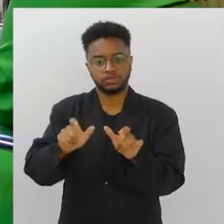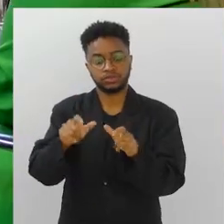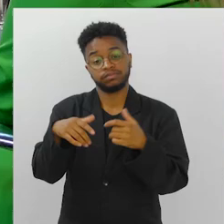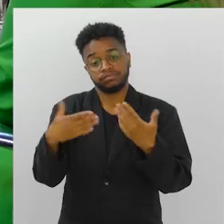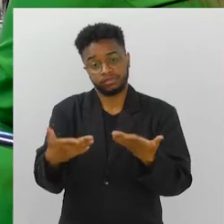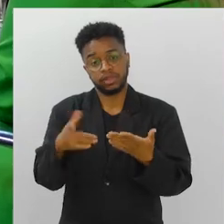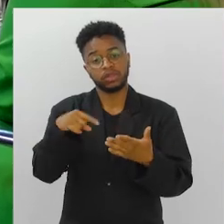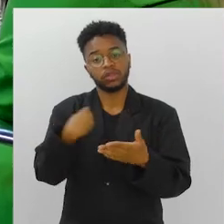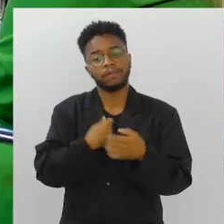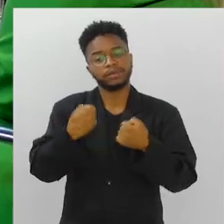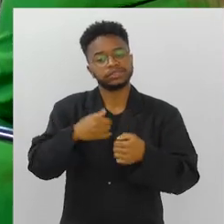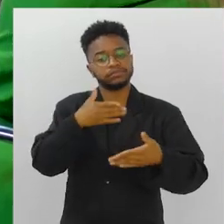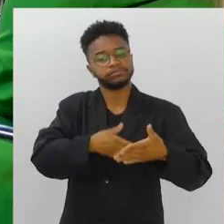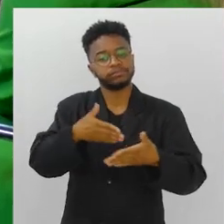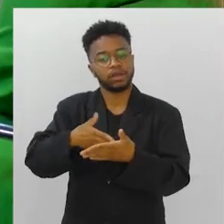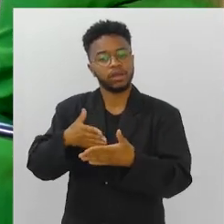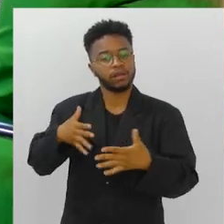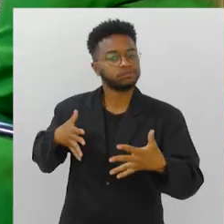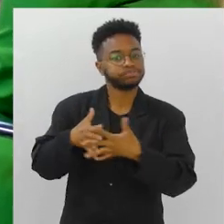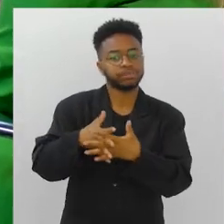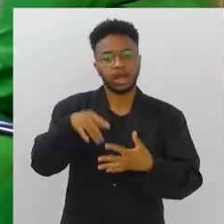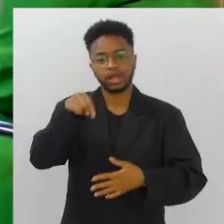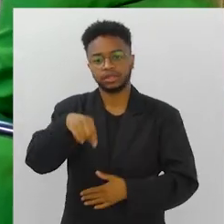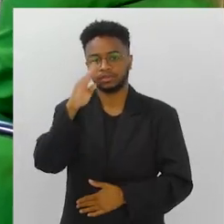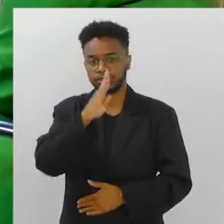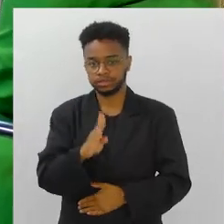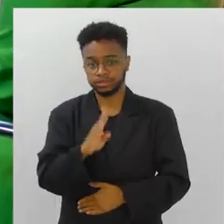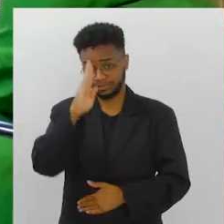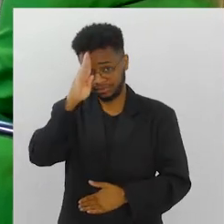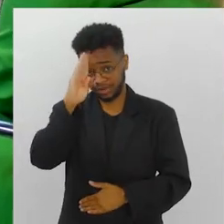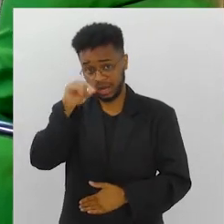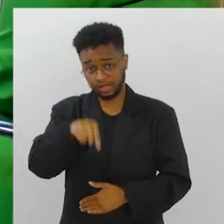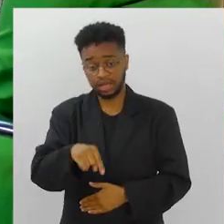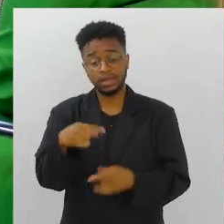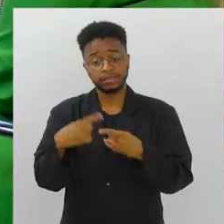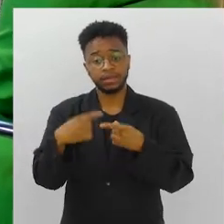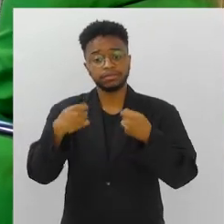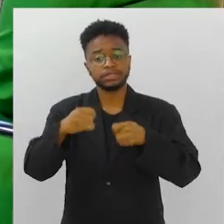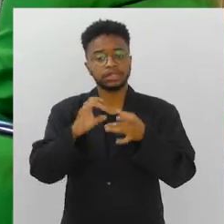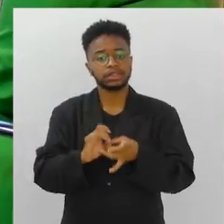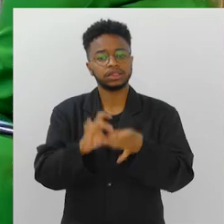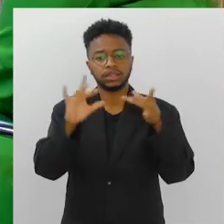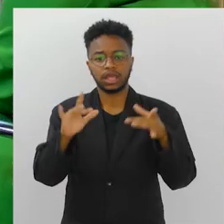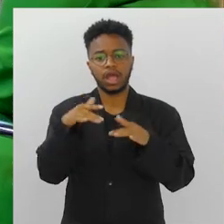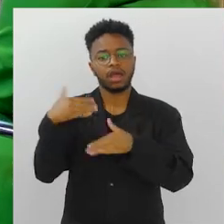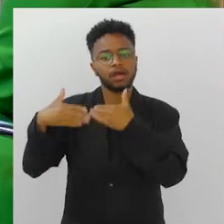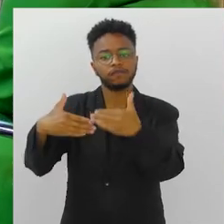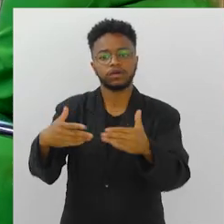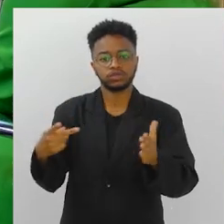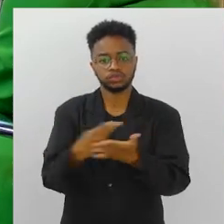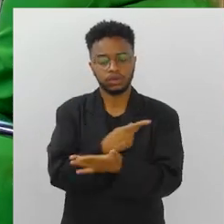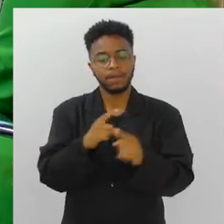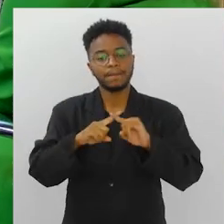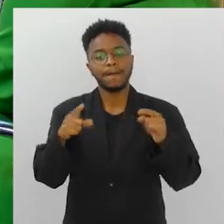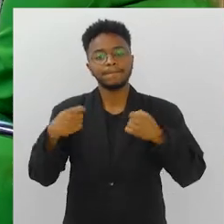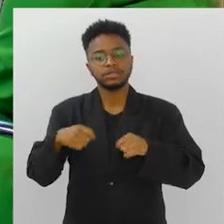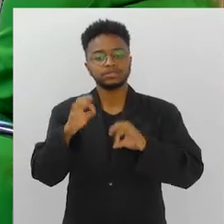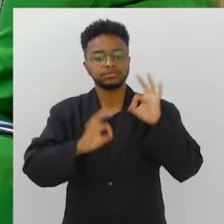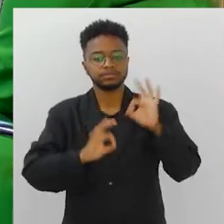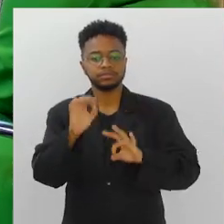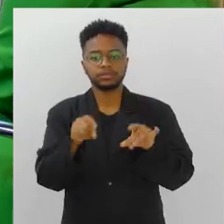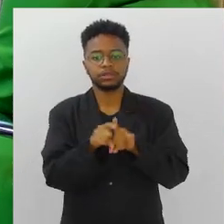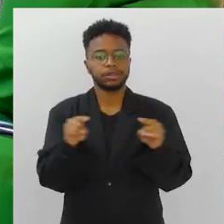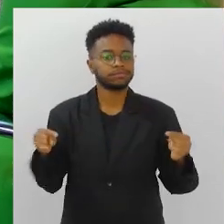mundo. Isso é um problema que a gente tem que enfrentar no Brasil, sobretudo no Brasil. Permitir que esses avanços aconteçam, mas que a gente também tenha